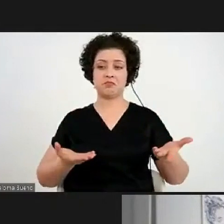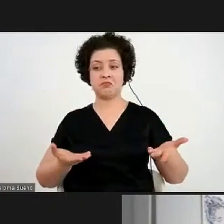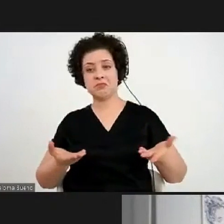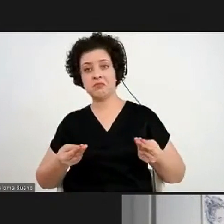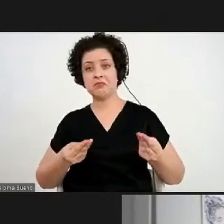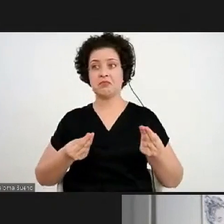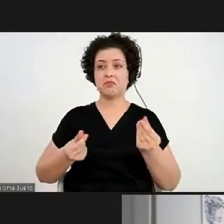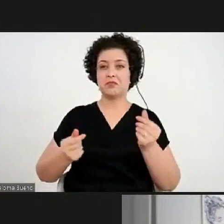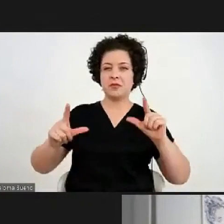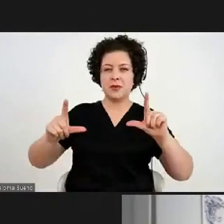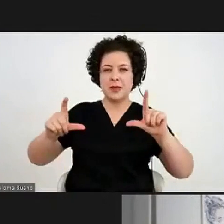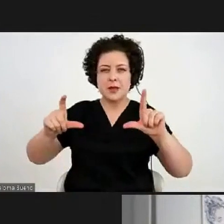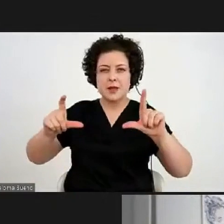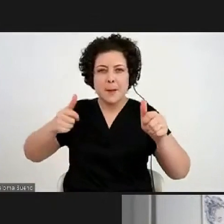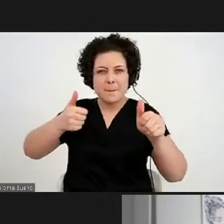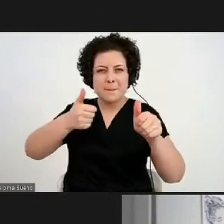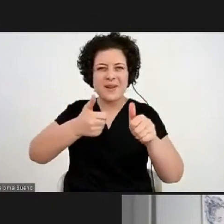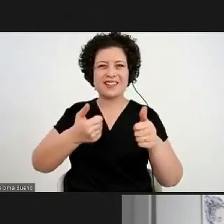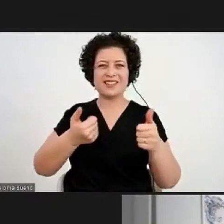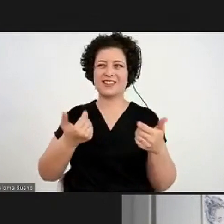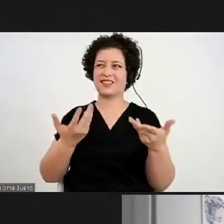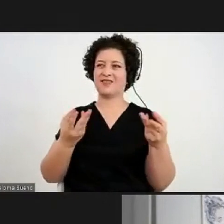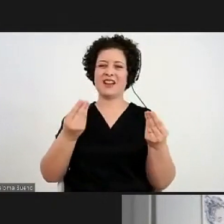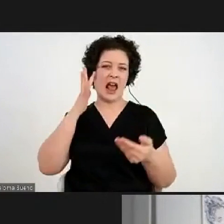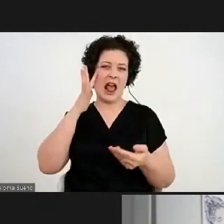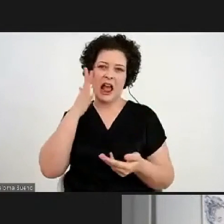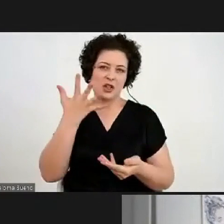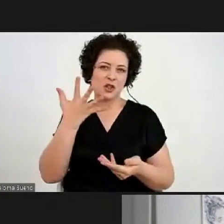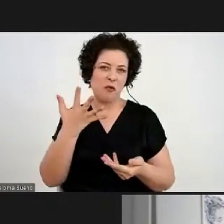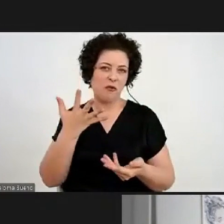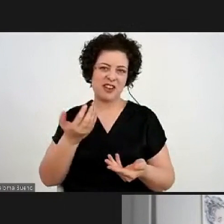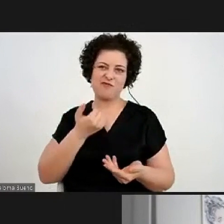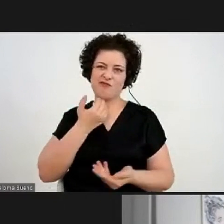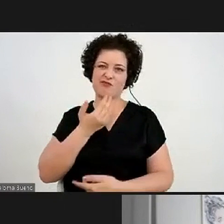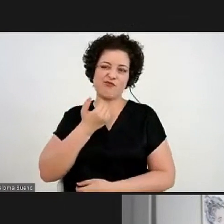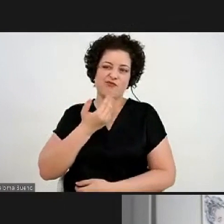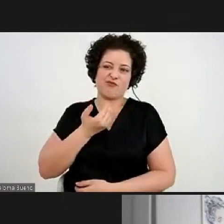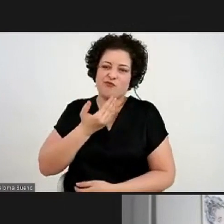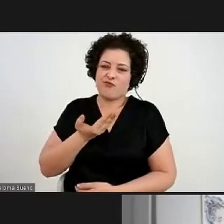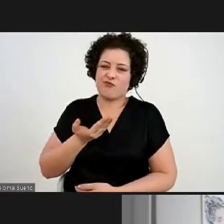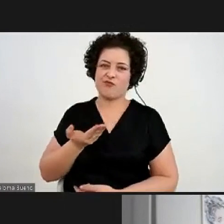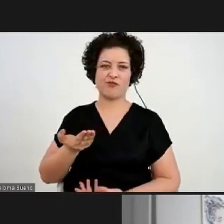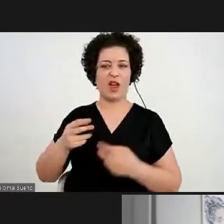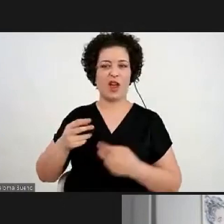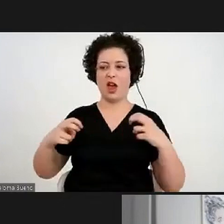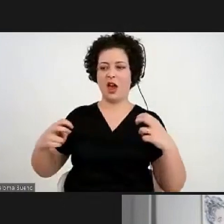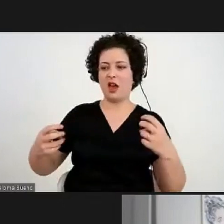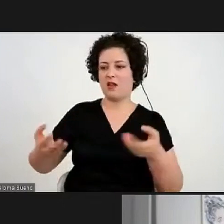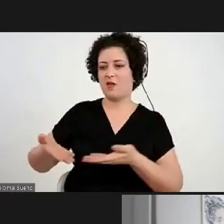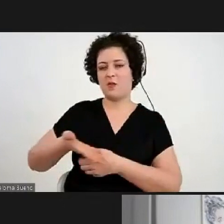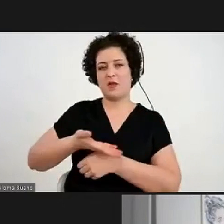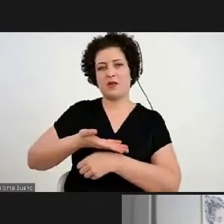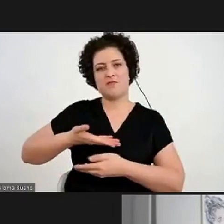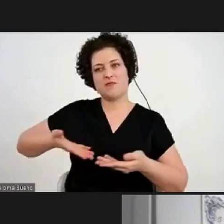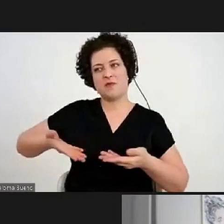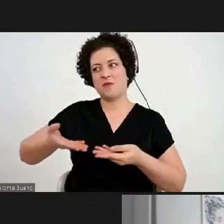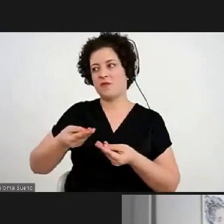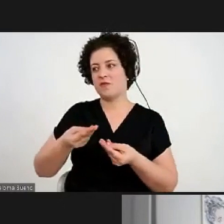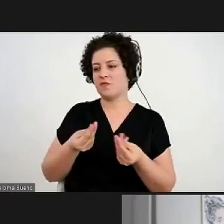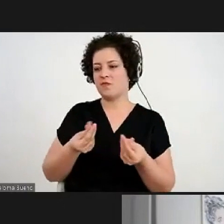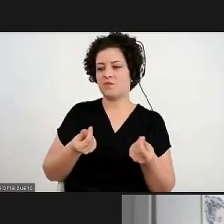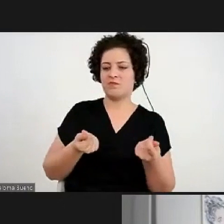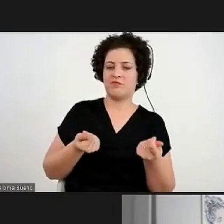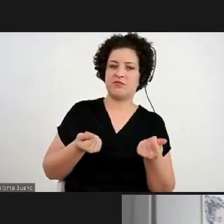muito proximamente, mas não vai ter solução. É uma conversa, é uma aproximação. eu acho que